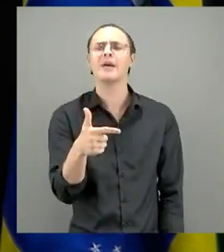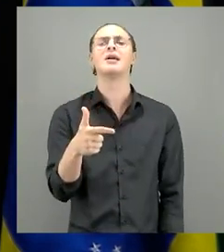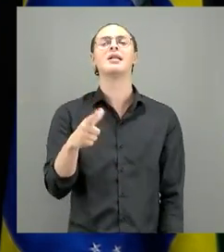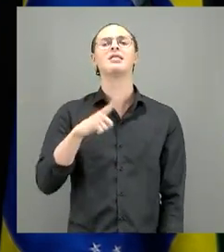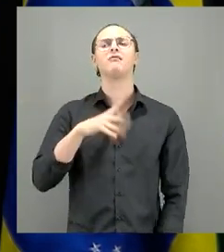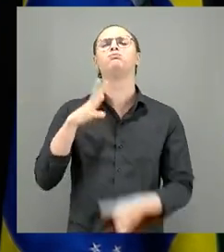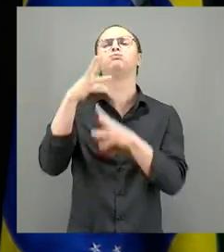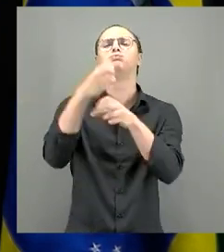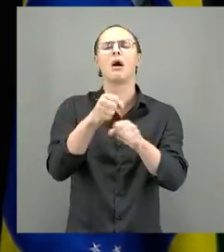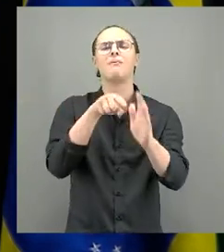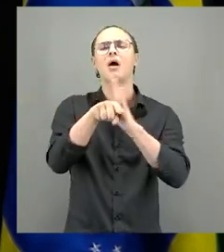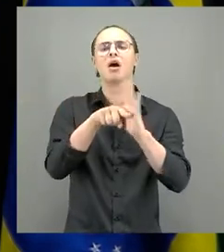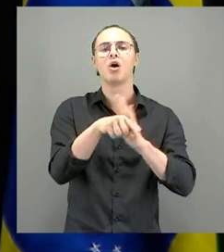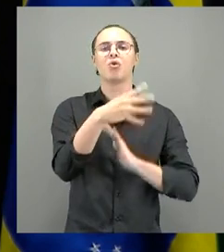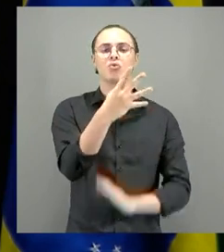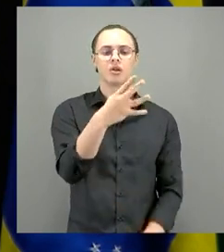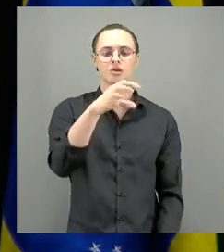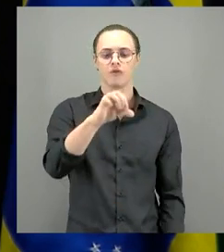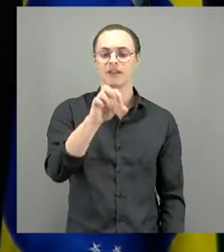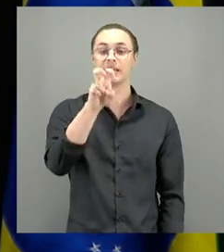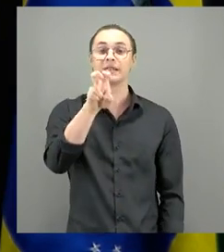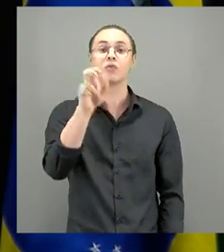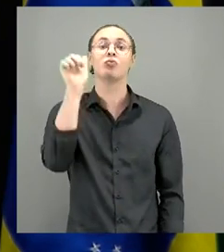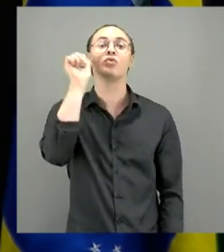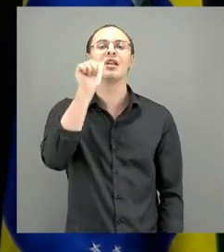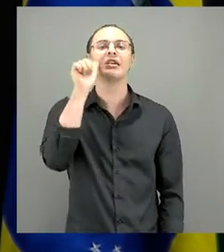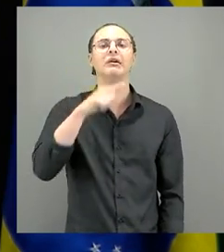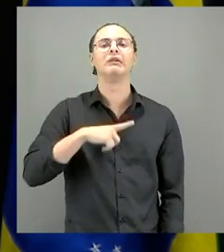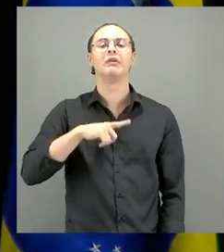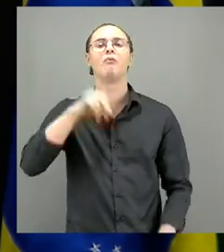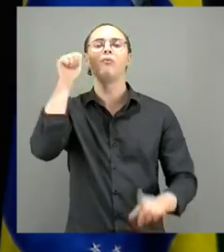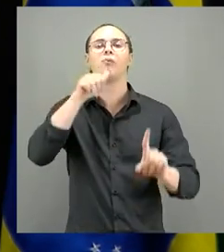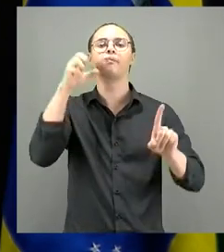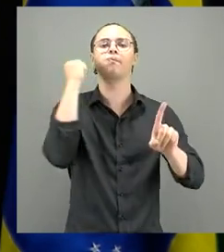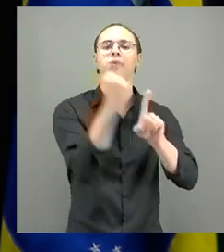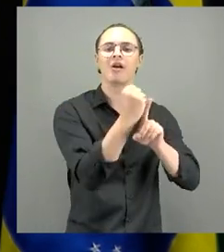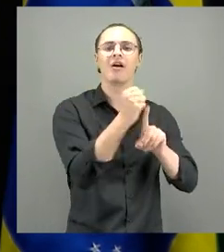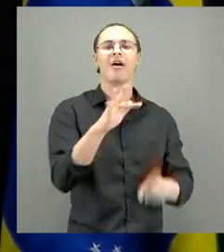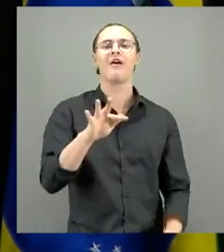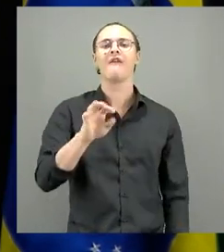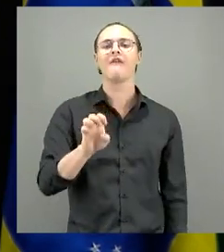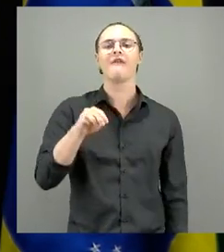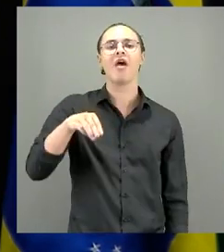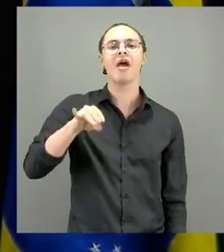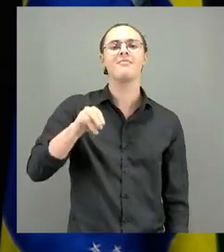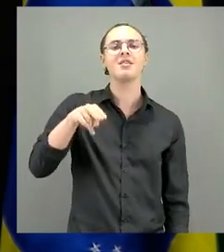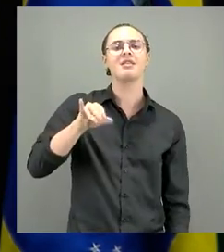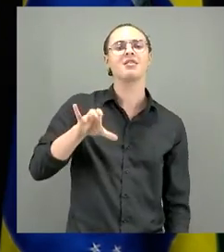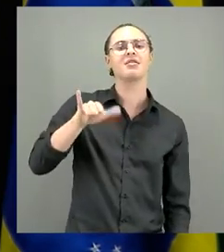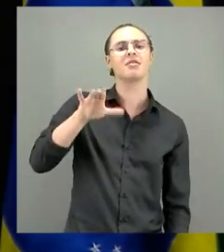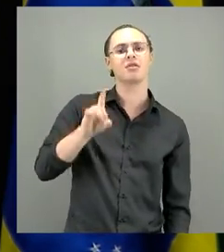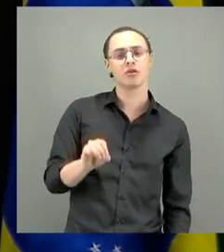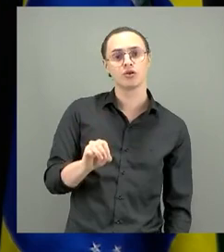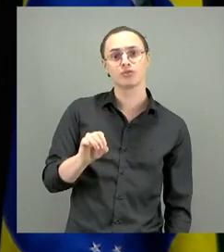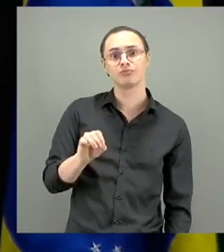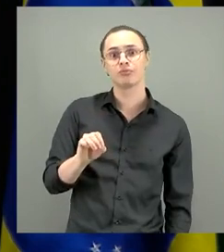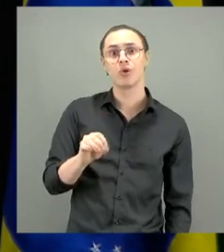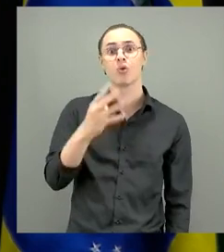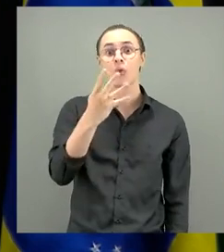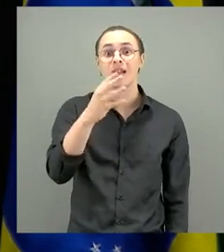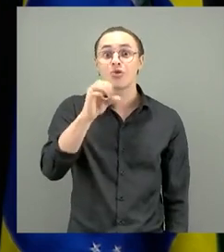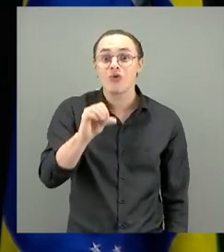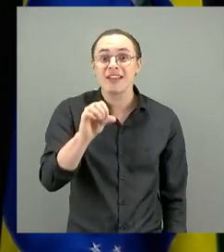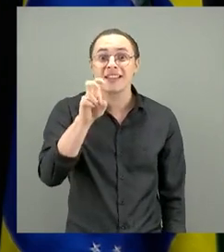mulheres foram vítimas de feminicídio no nosso país. Só em 2022, 495